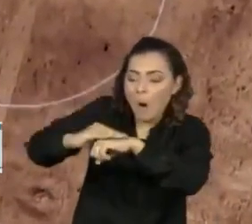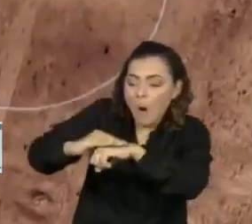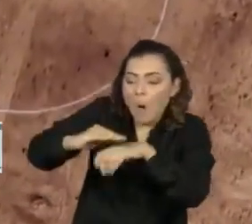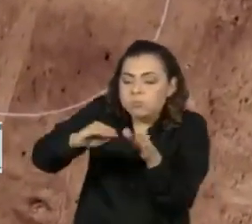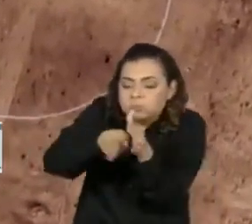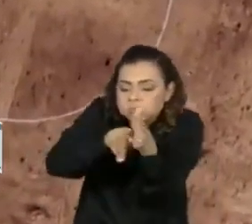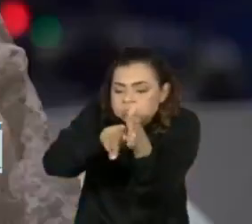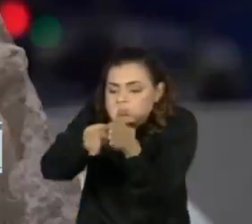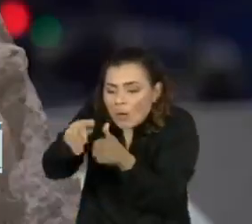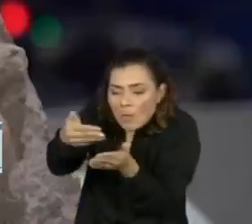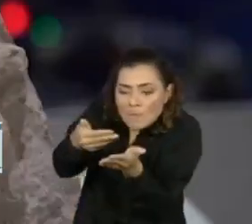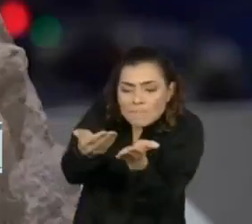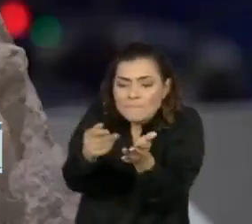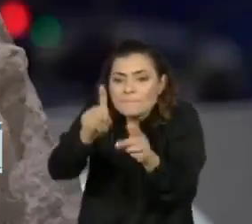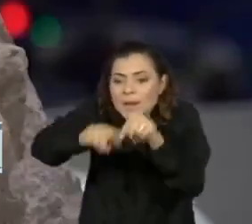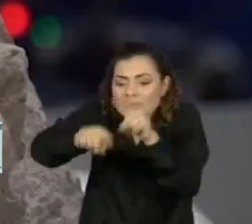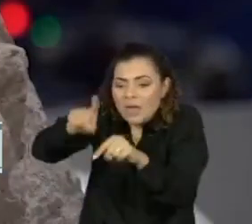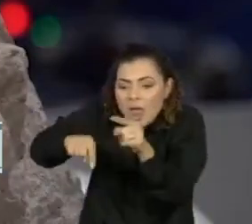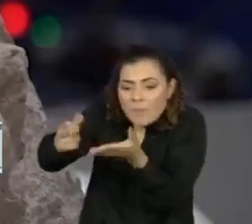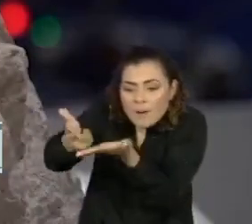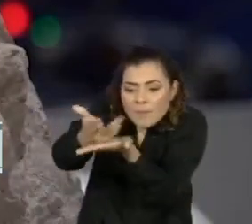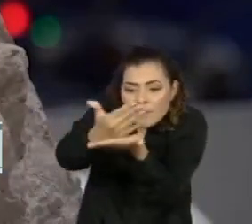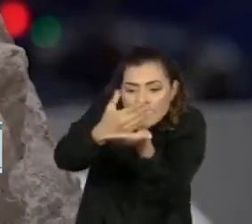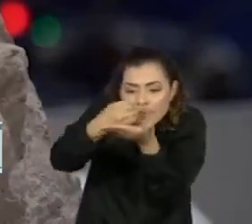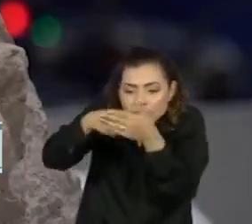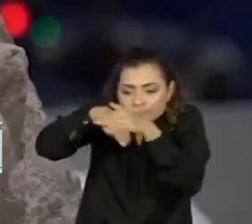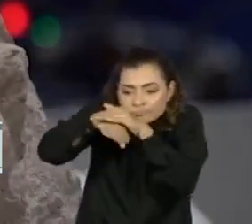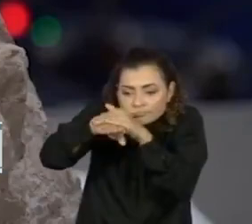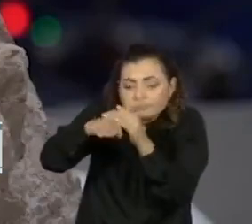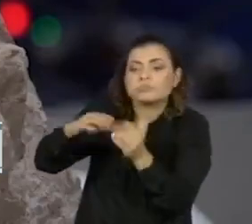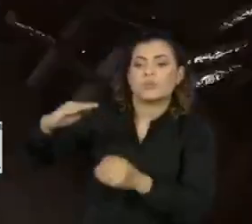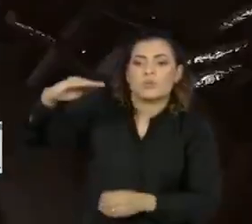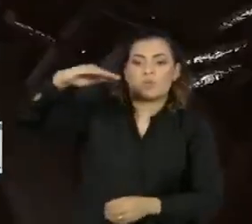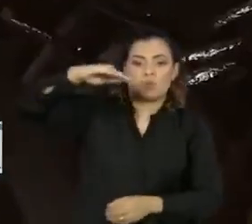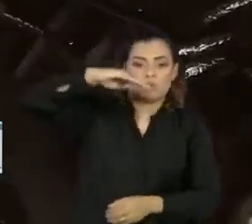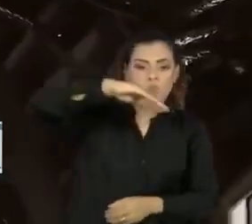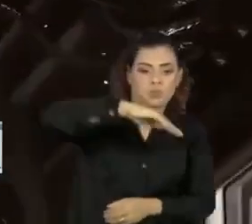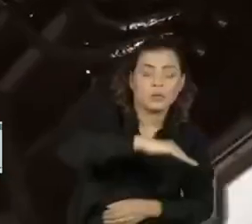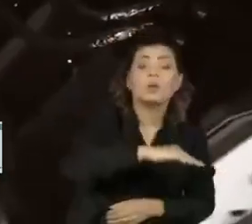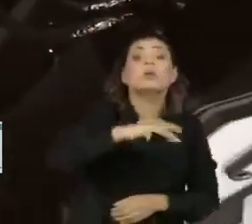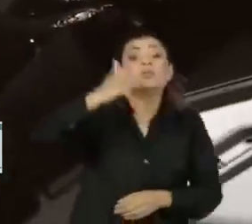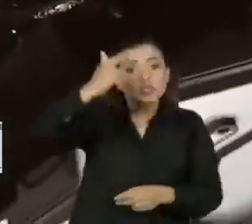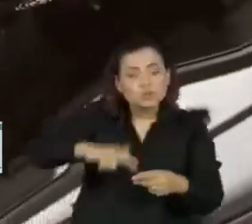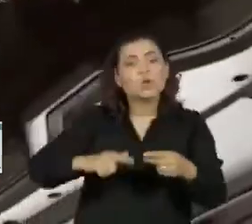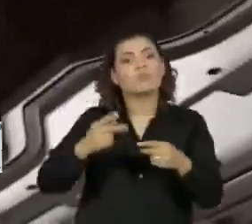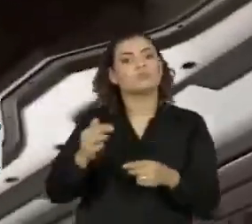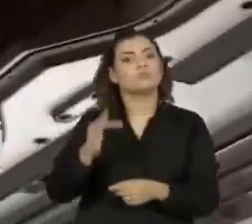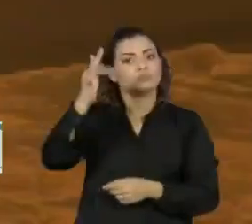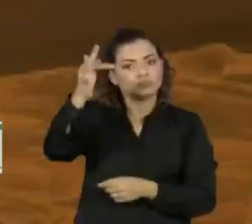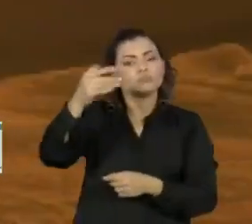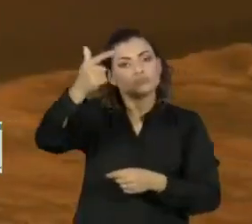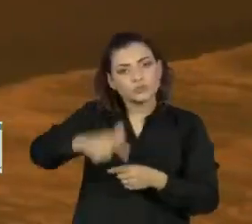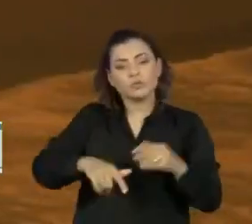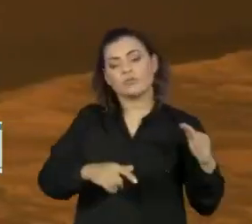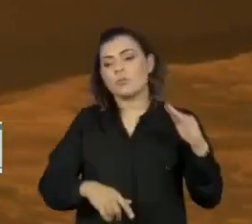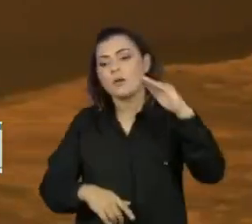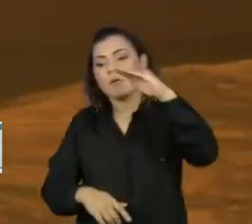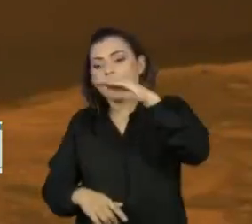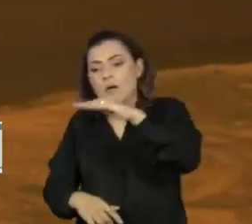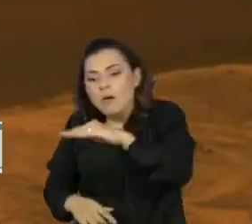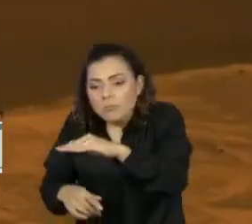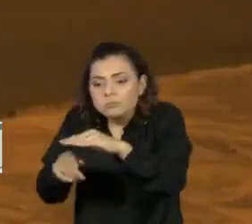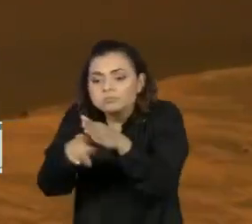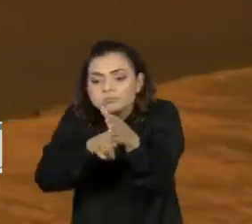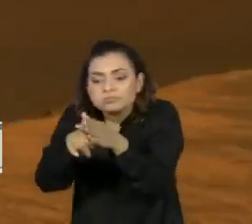para serem trazidas de volta à Terra. Daqui a dez anos, um segundo veículo pousará em Marte para coletar o material e trazê-lo para casa. O